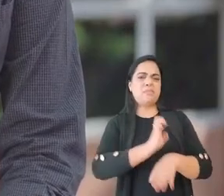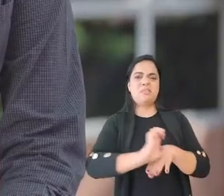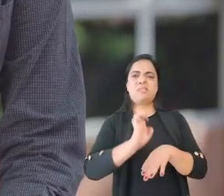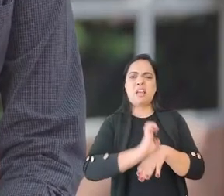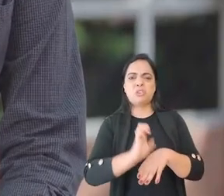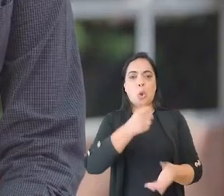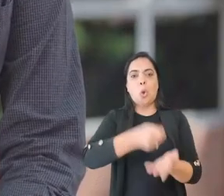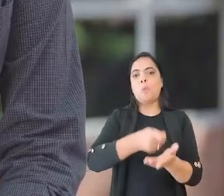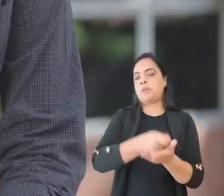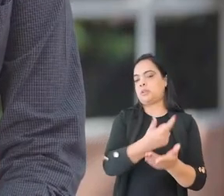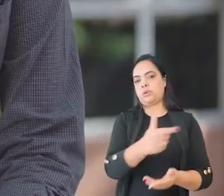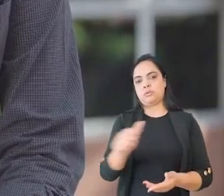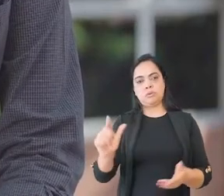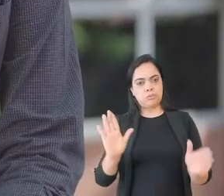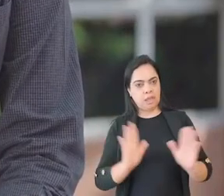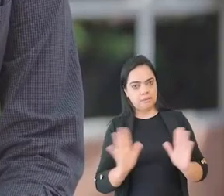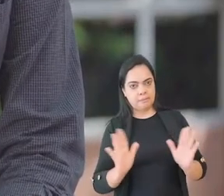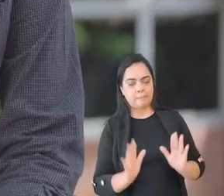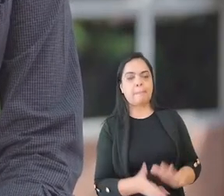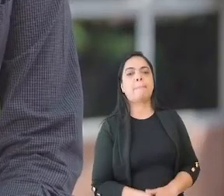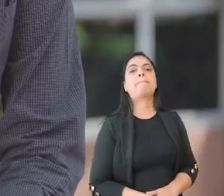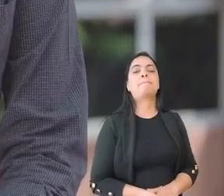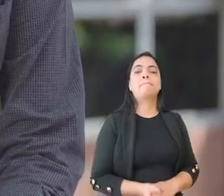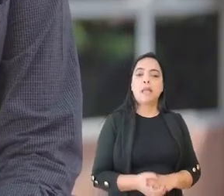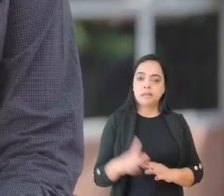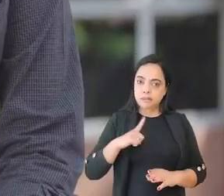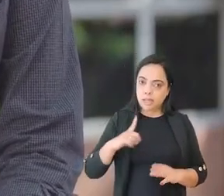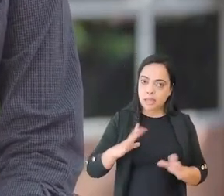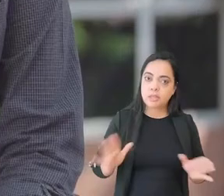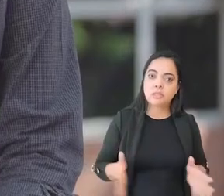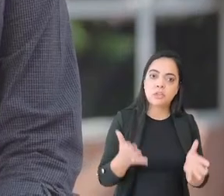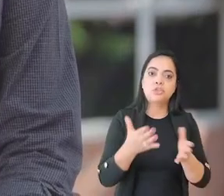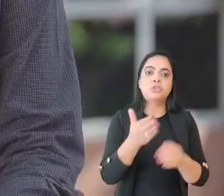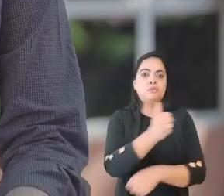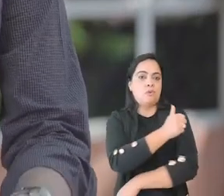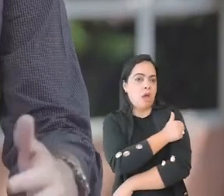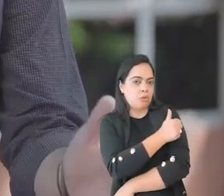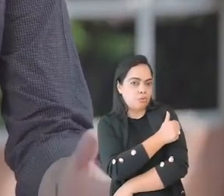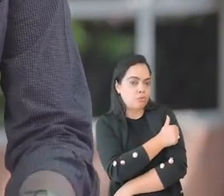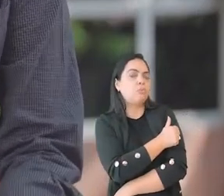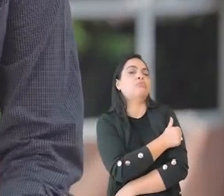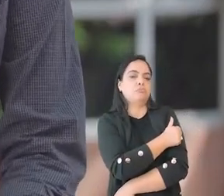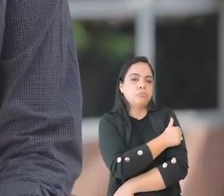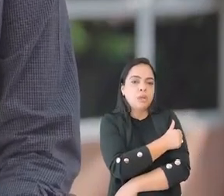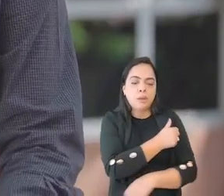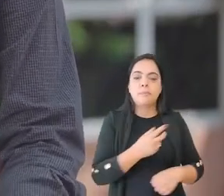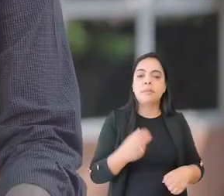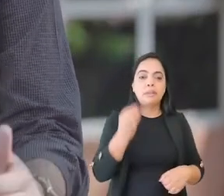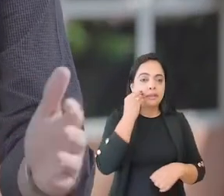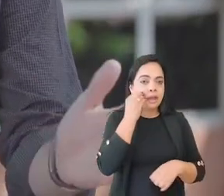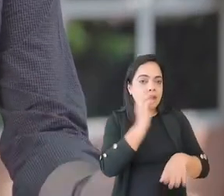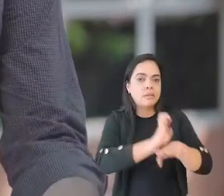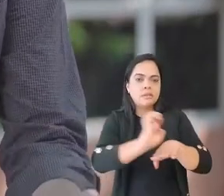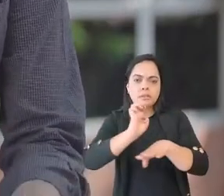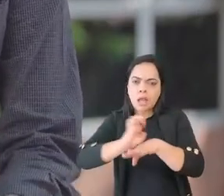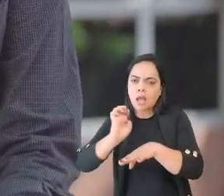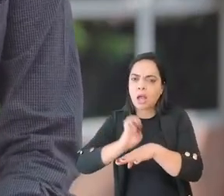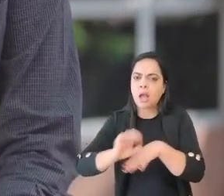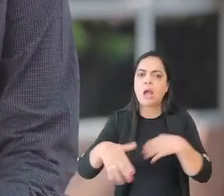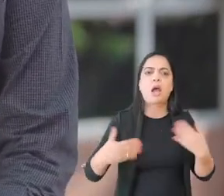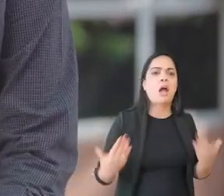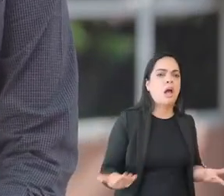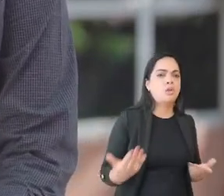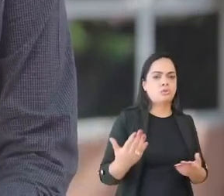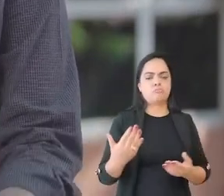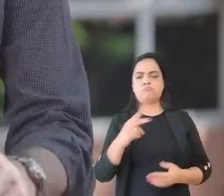obrigatório no curso de Relações Internacionais, há um incentivo para que o estudante procure estagiar em diversas áreas, seja ela no setor público